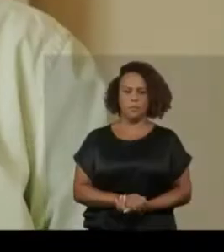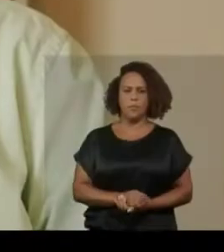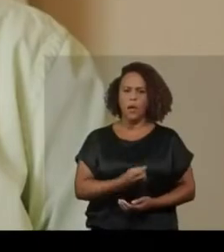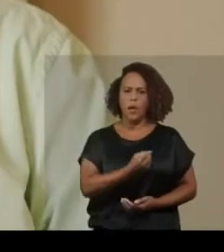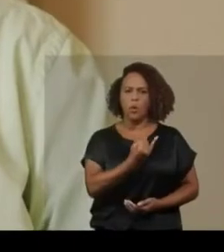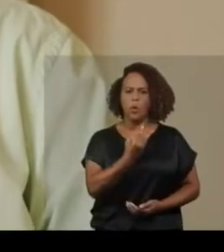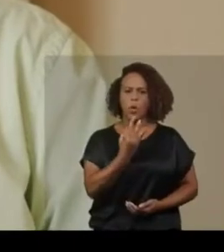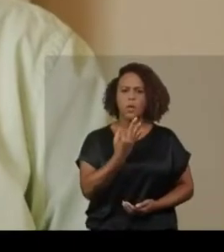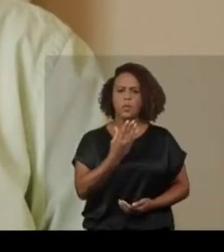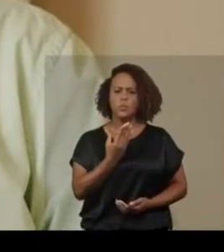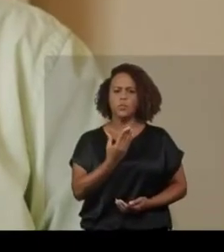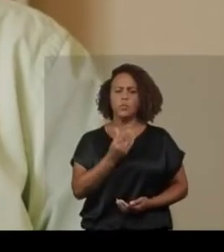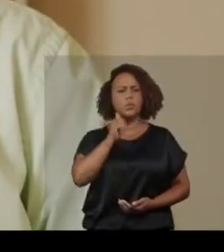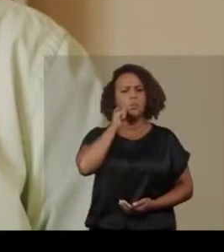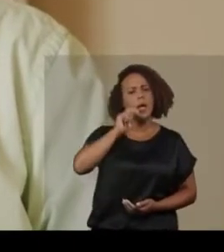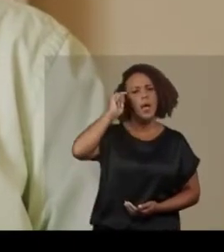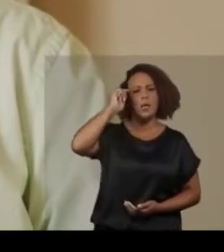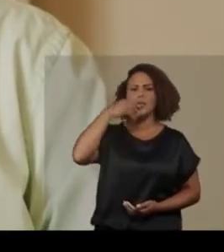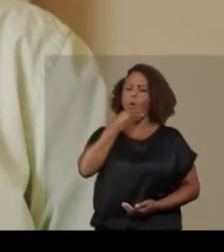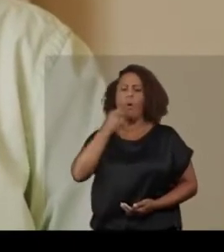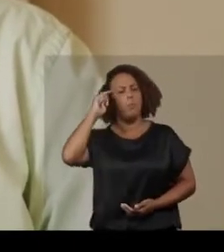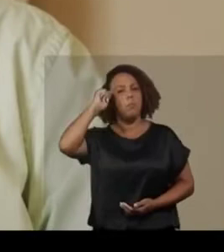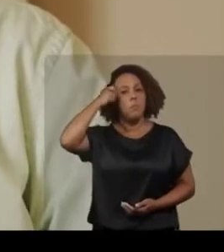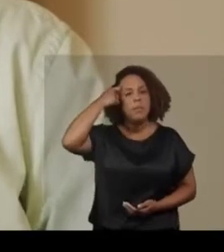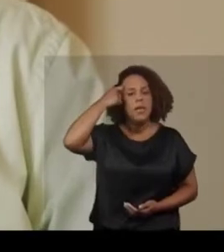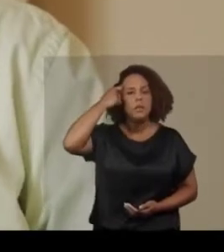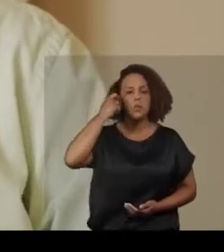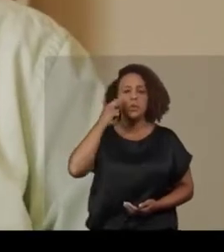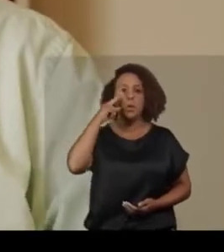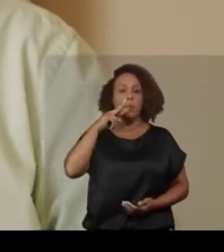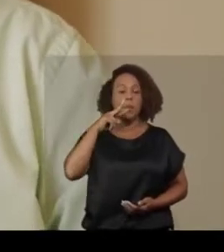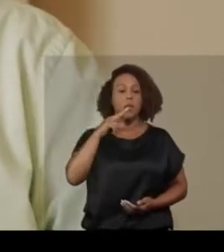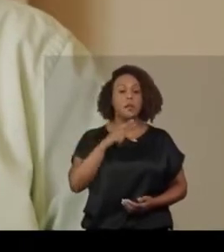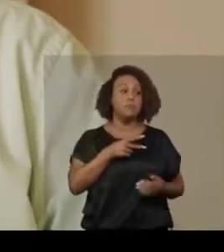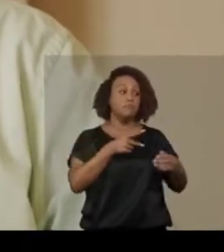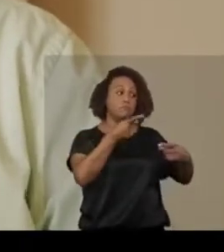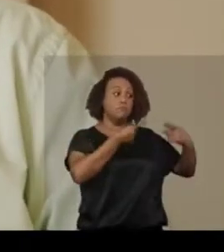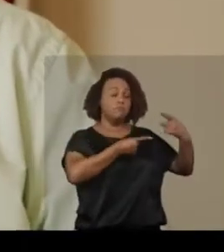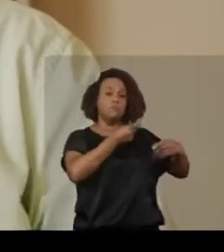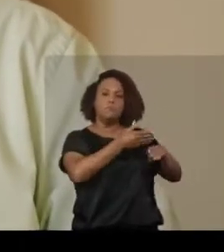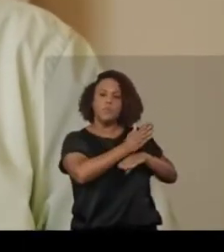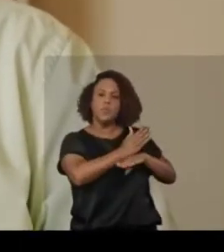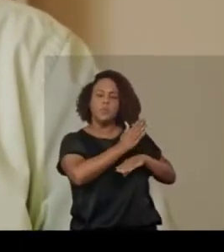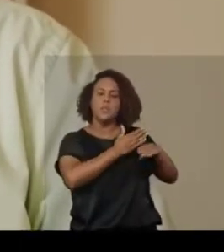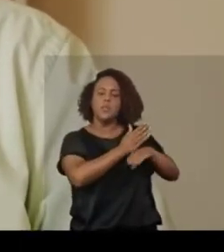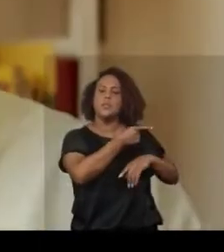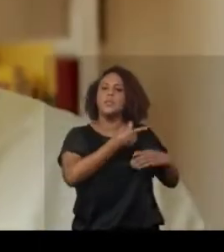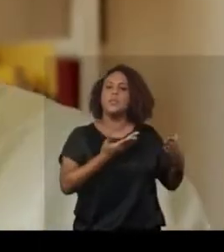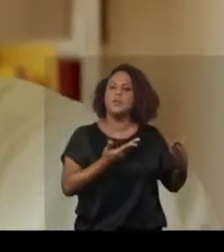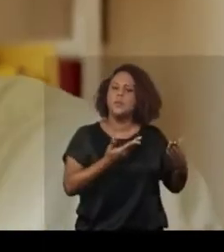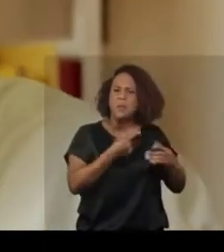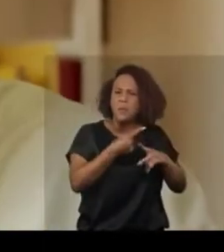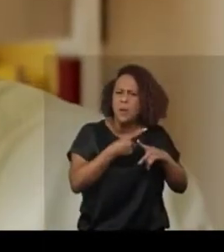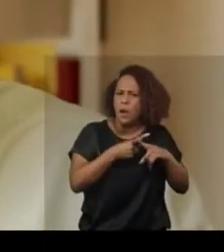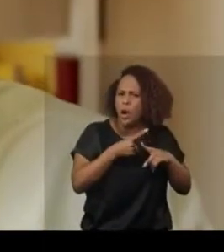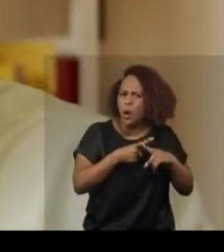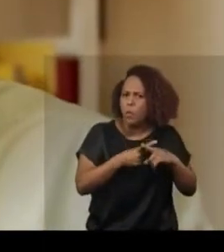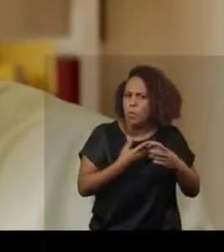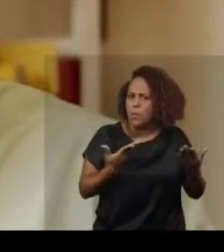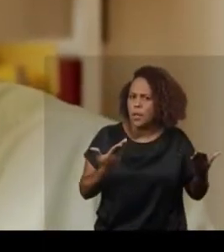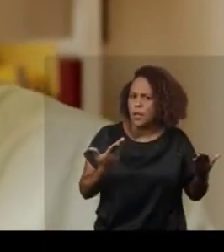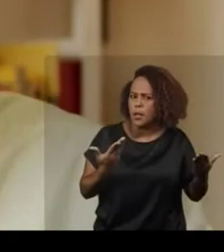Quantos candidatos E candidatas Pretos e pretas Participam dessa eleição E por que